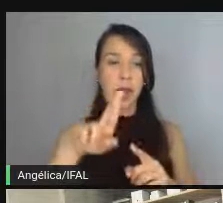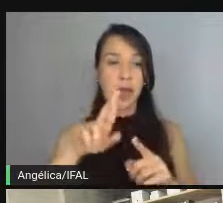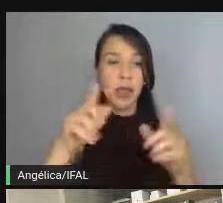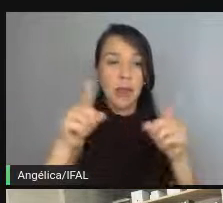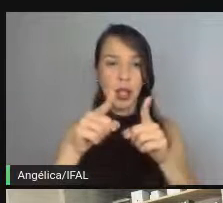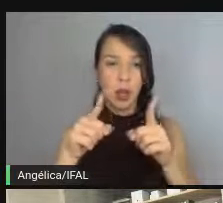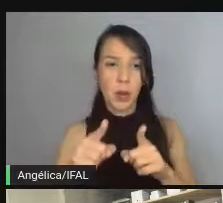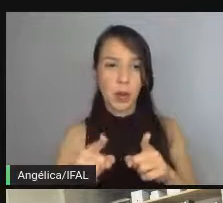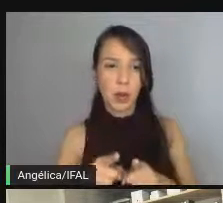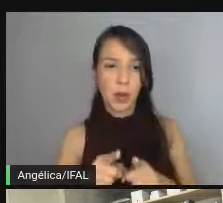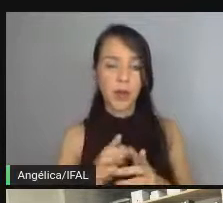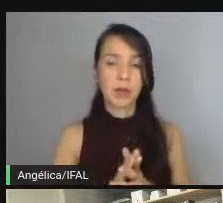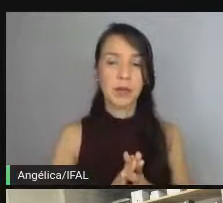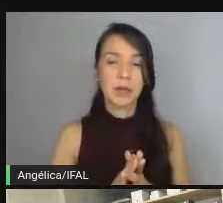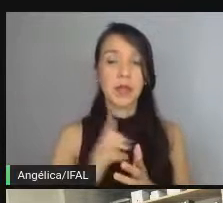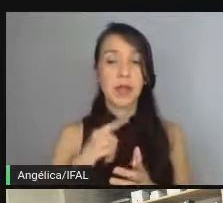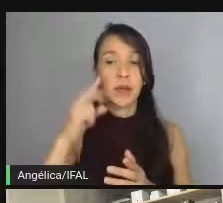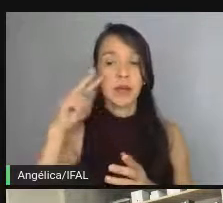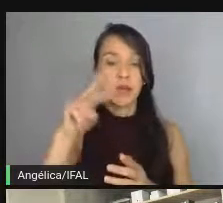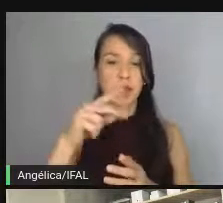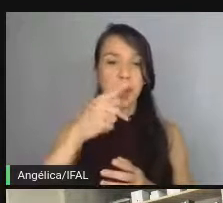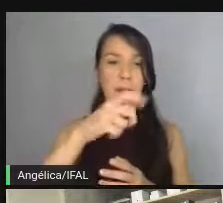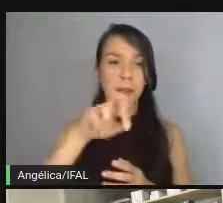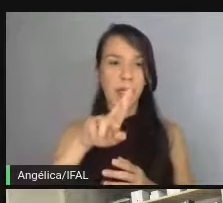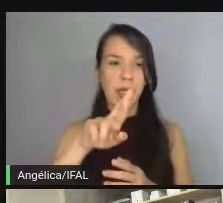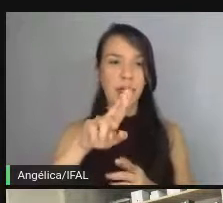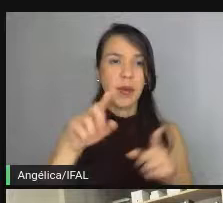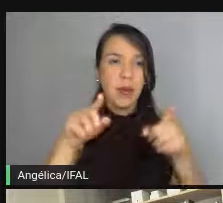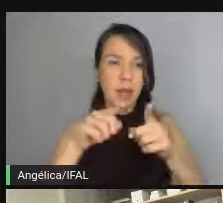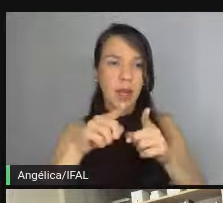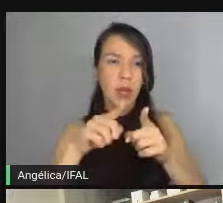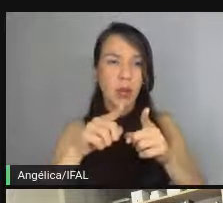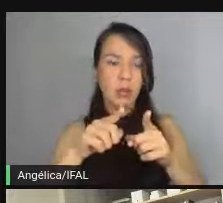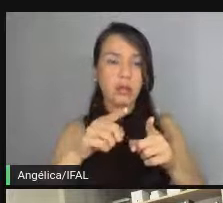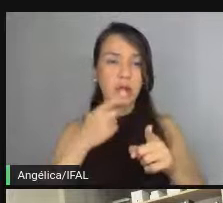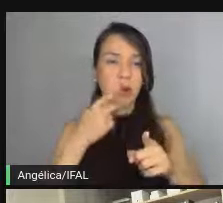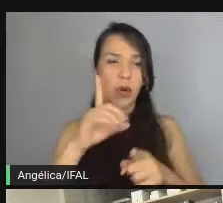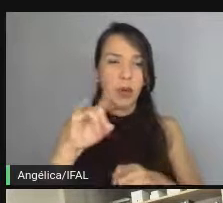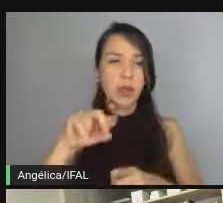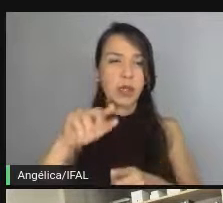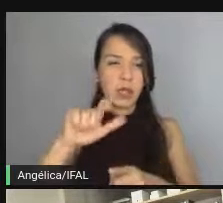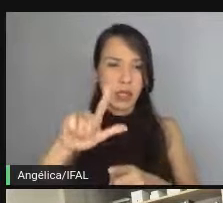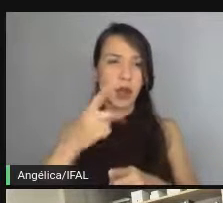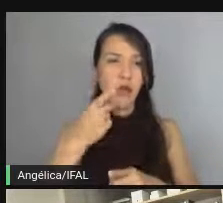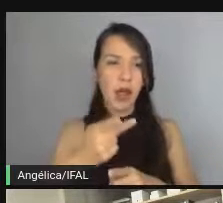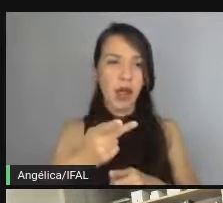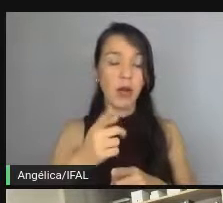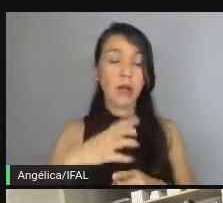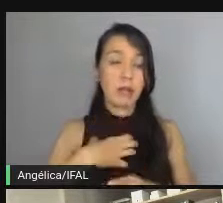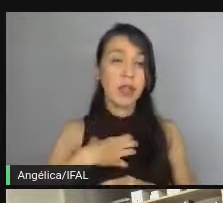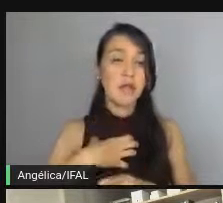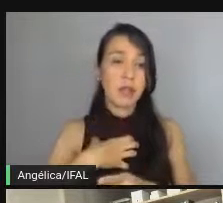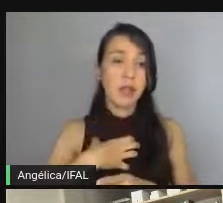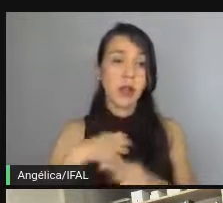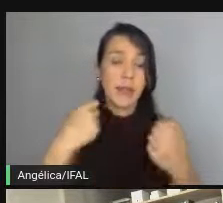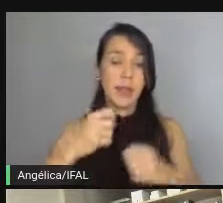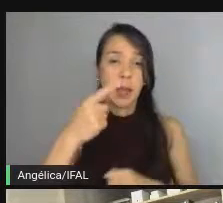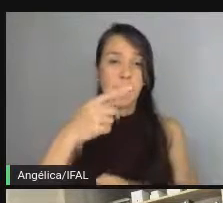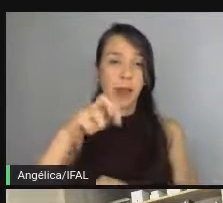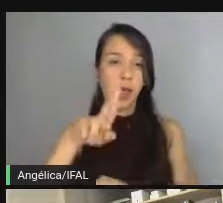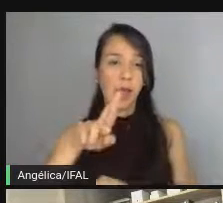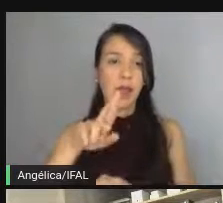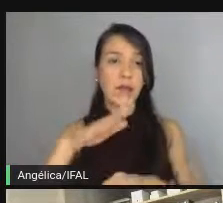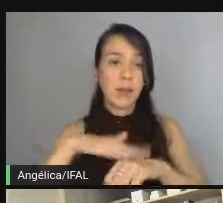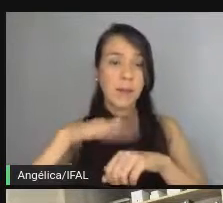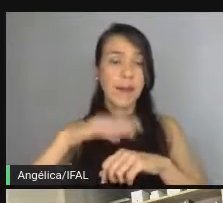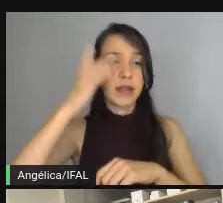tento, eu tento visar PRs curtos, como o Farin me falou, faz total sentido. São PRs que vão ser